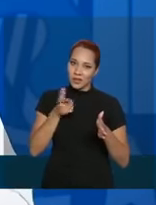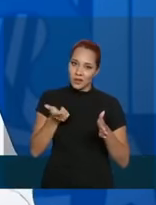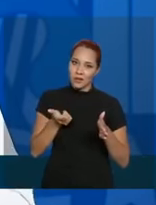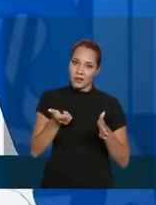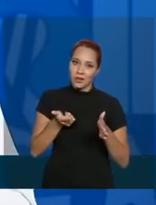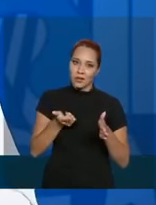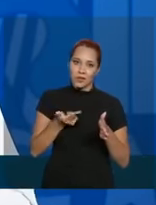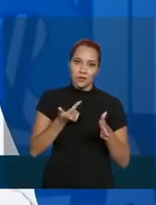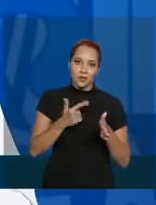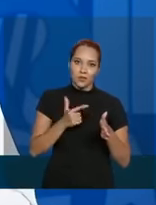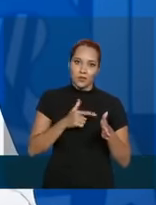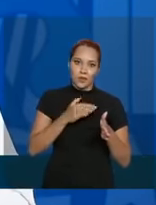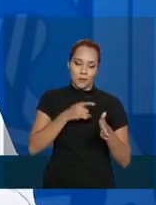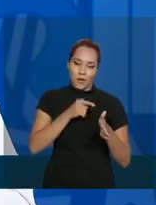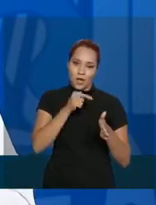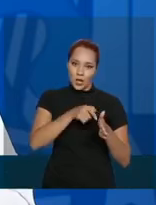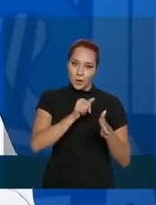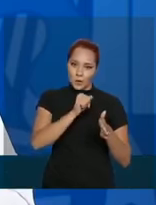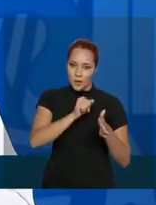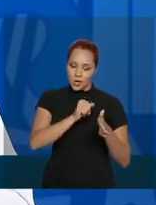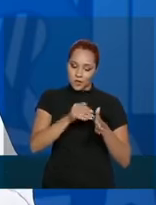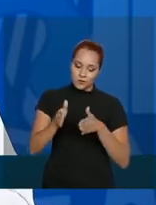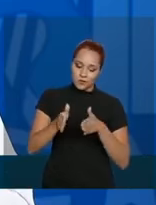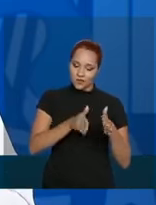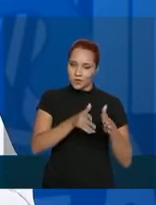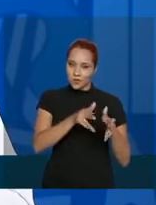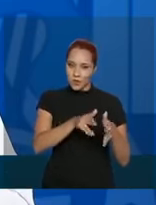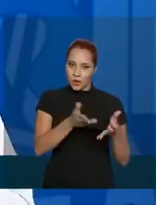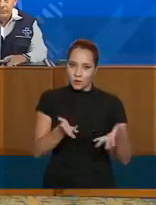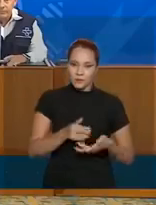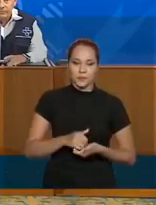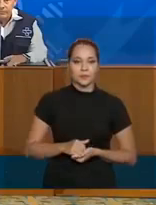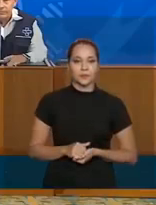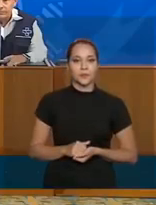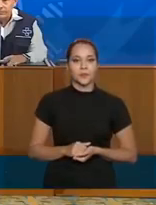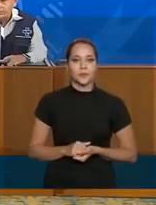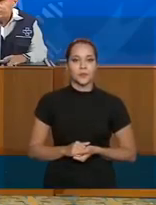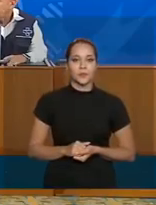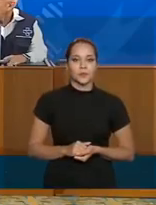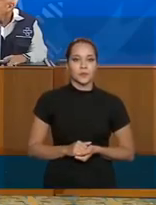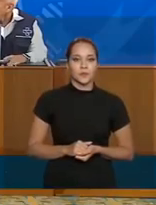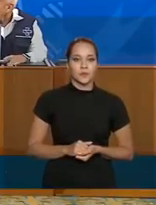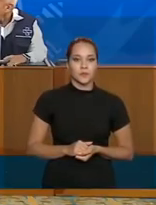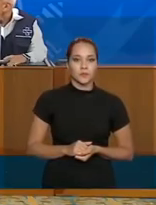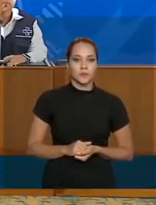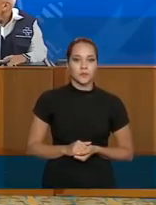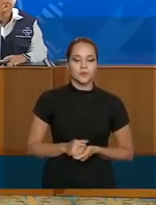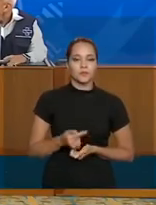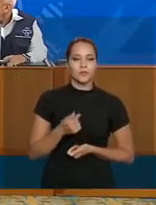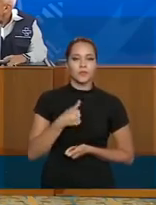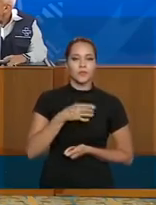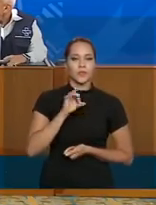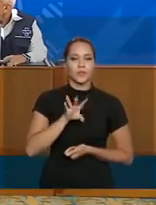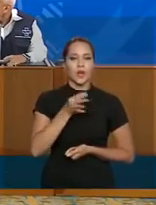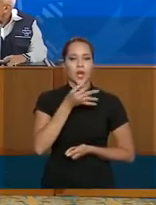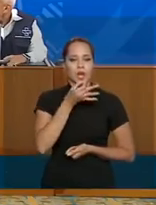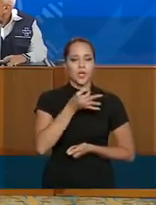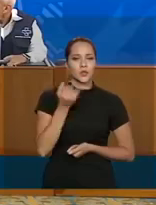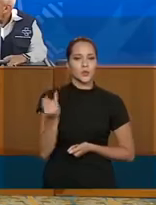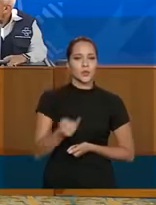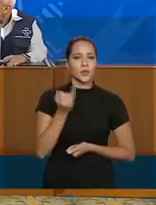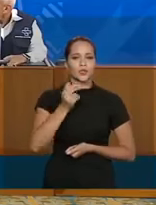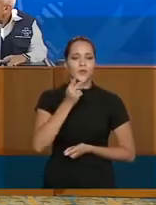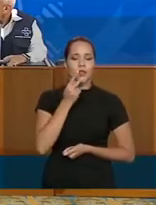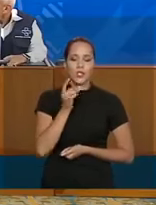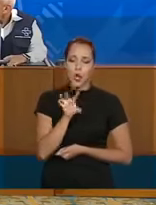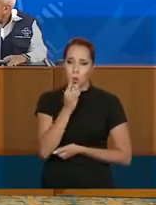para que ele possa ser conduzido dessa maneira. Isso, eu acho que é importante eu só falar